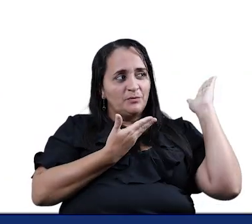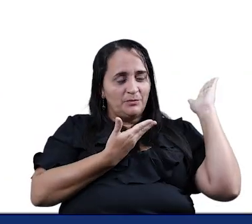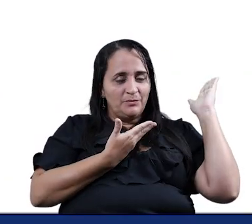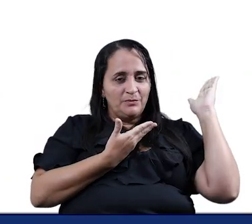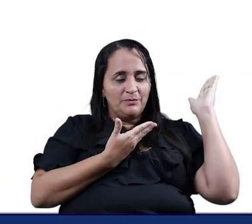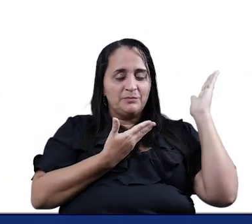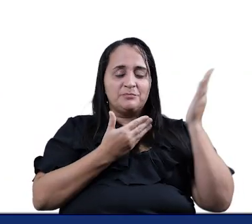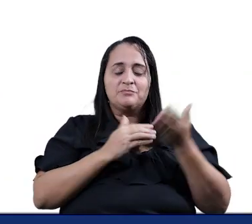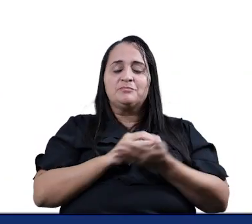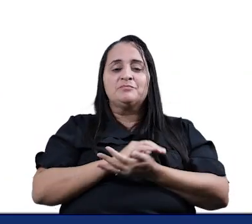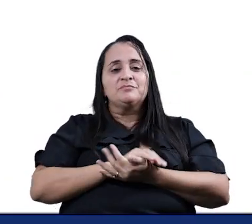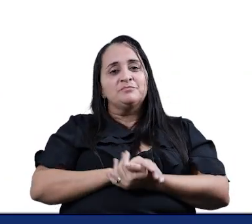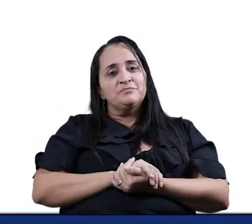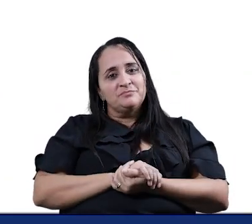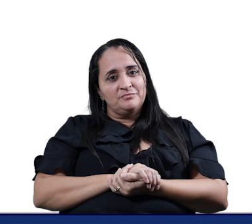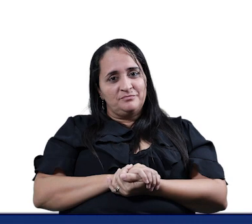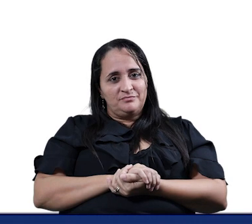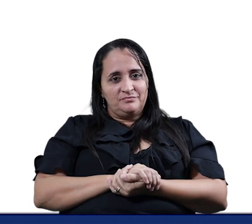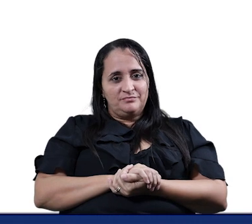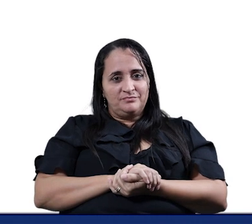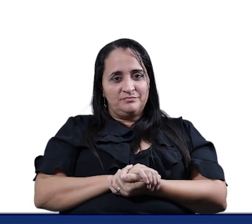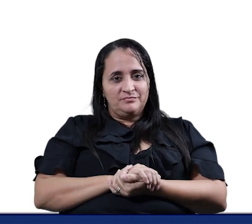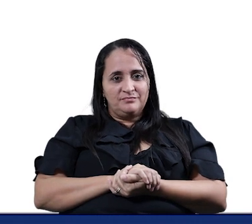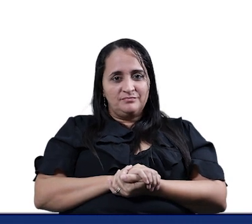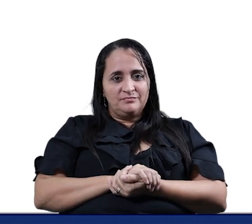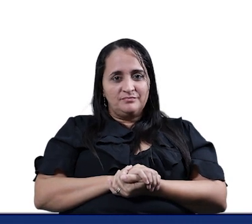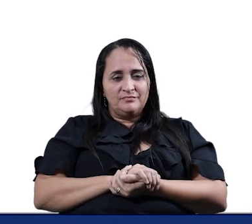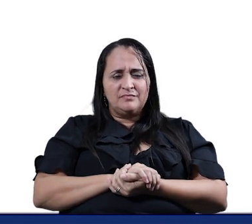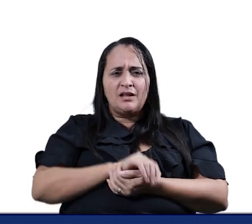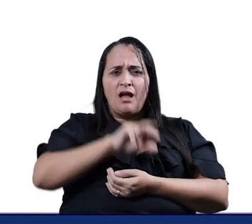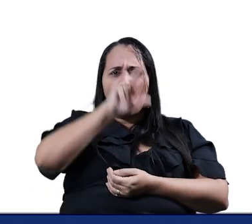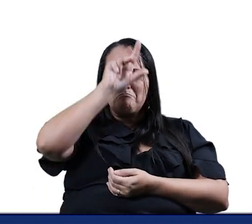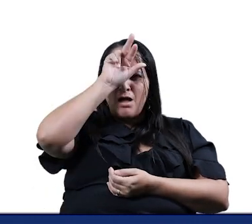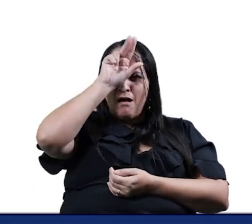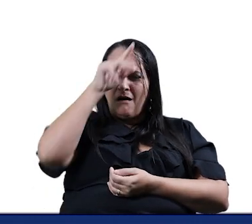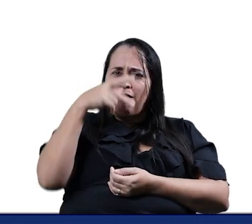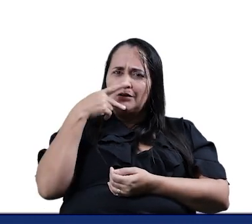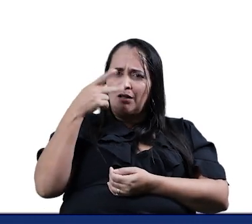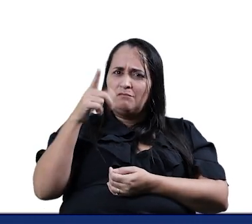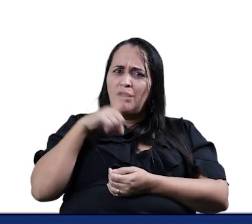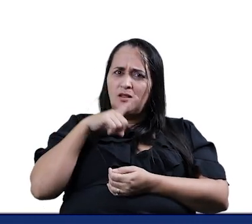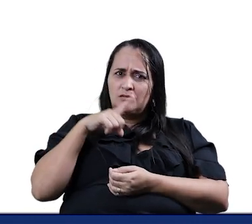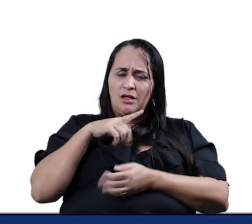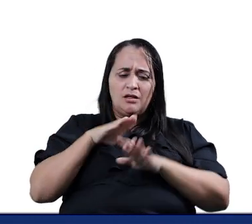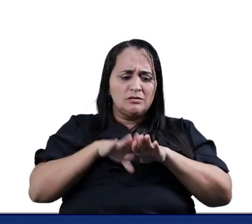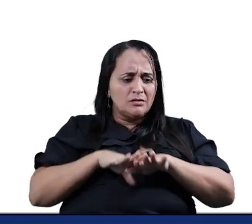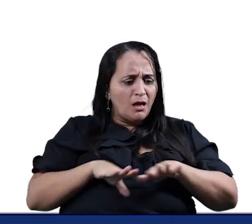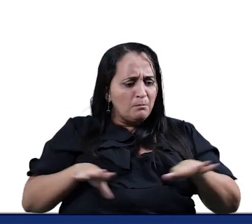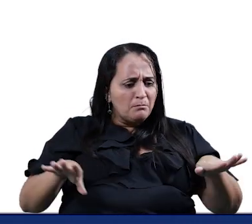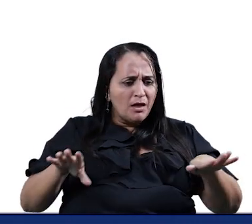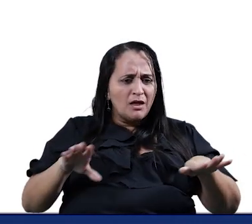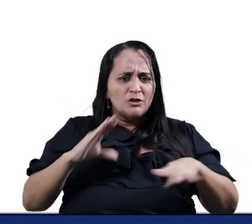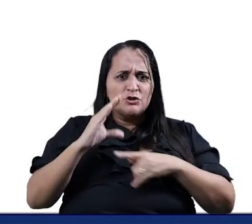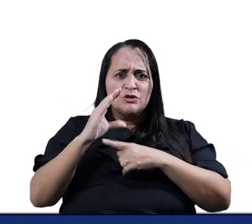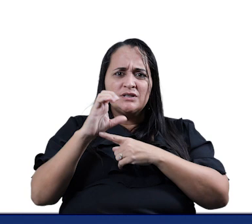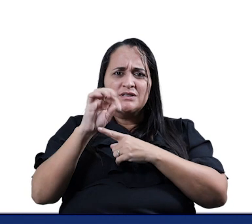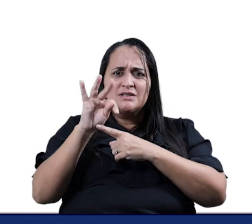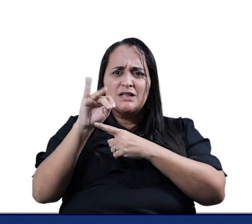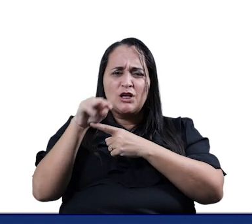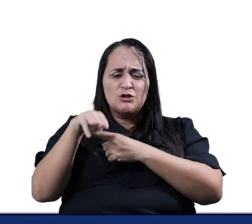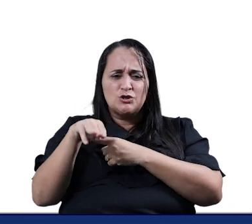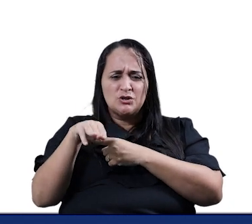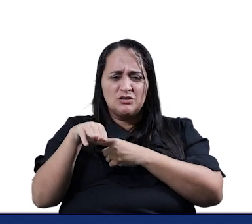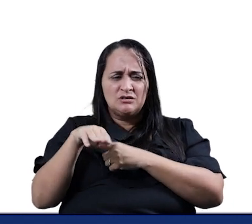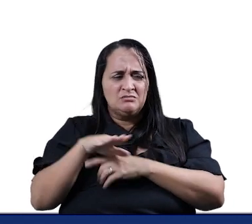tem Um tapete de cetim É mentira da barata Ela é dorme no capim